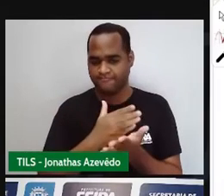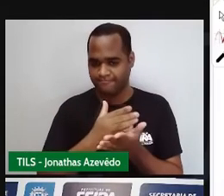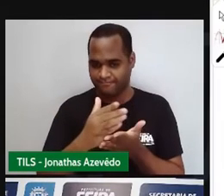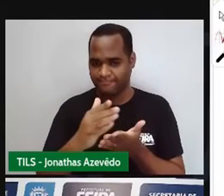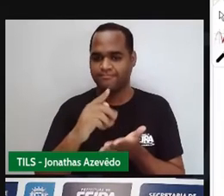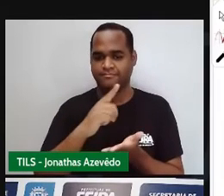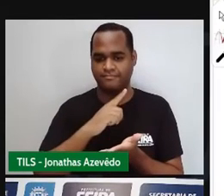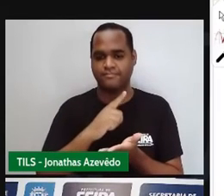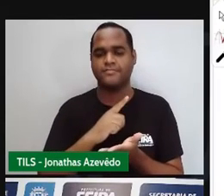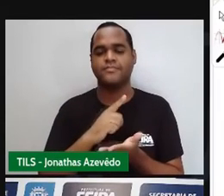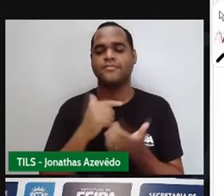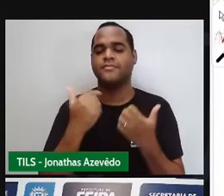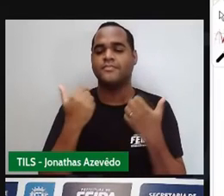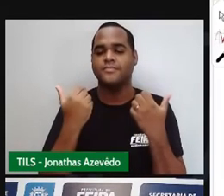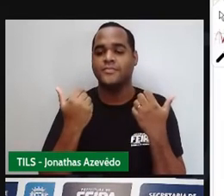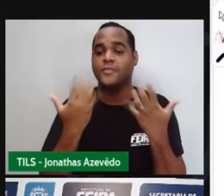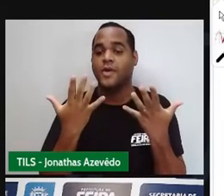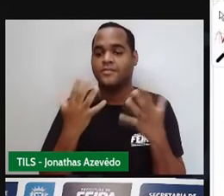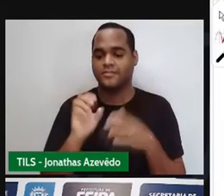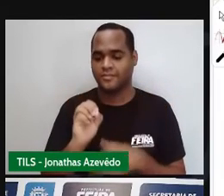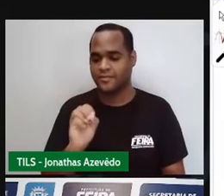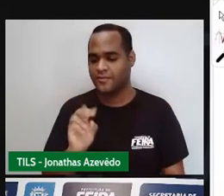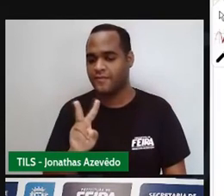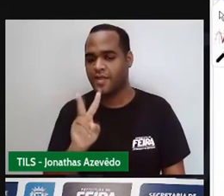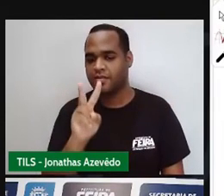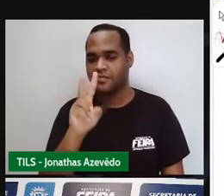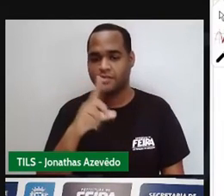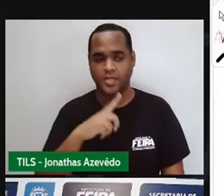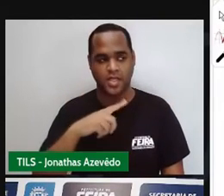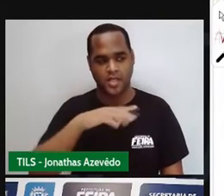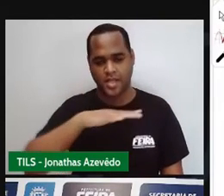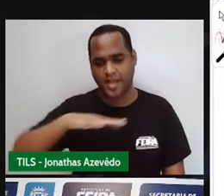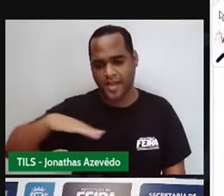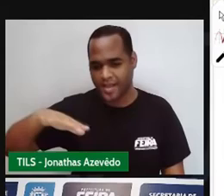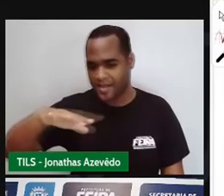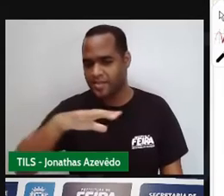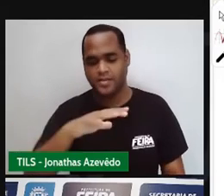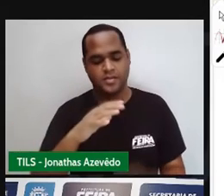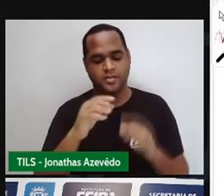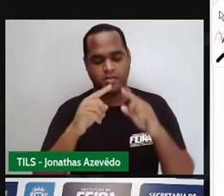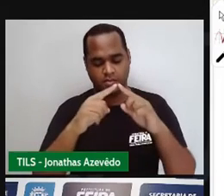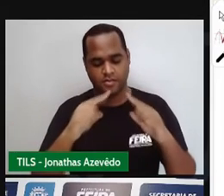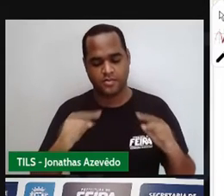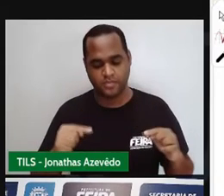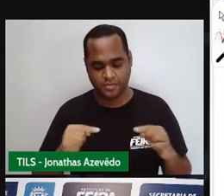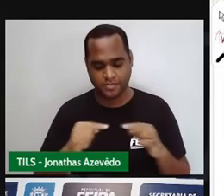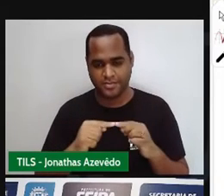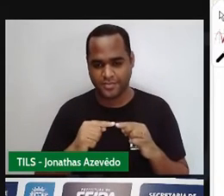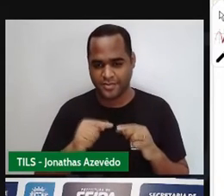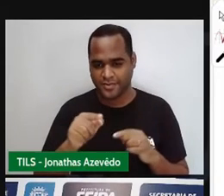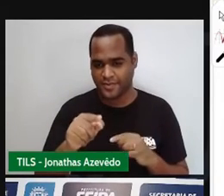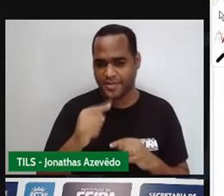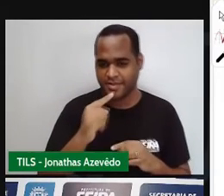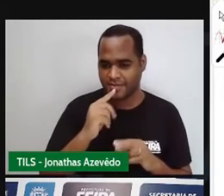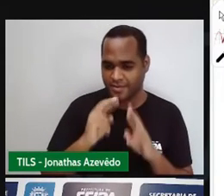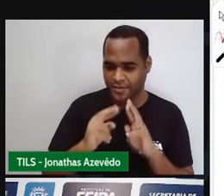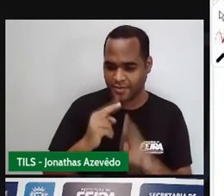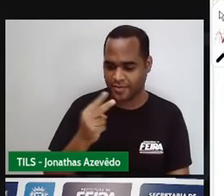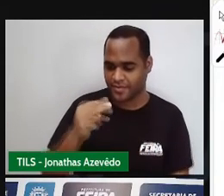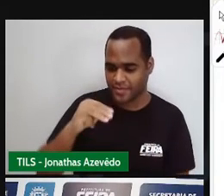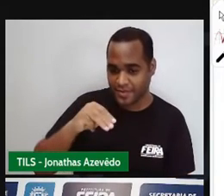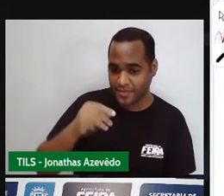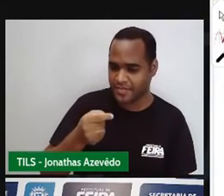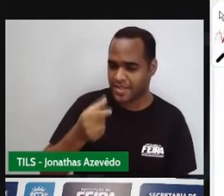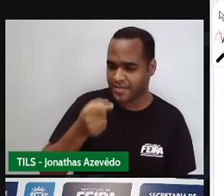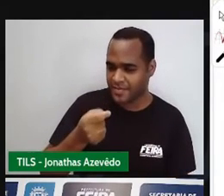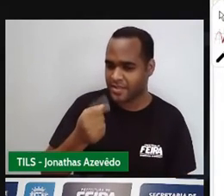qual é o valor da área desse triângulo? Bom tá contigo estamos chegando ali próximos